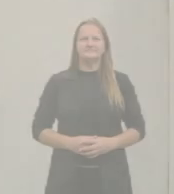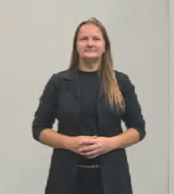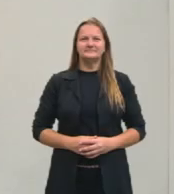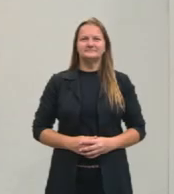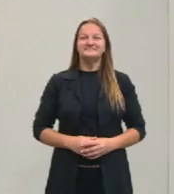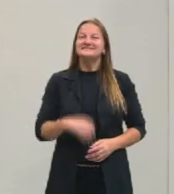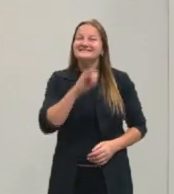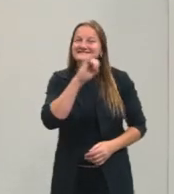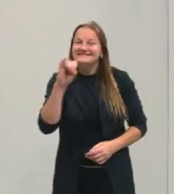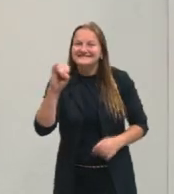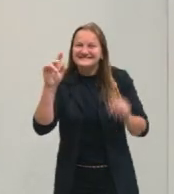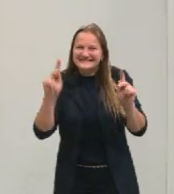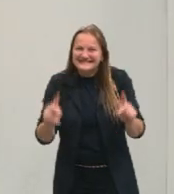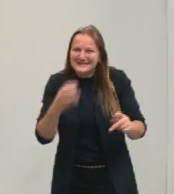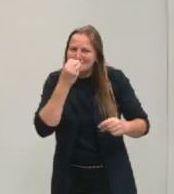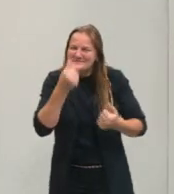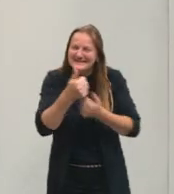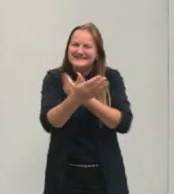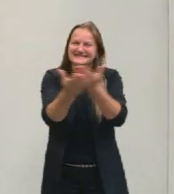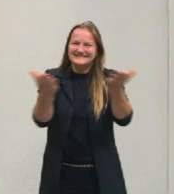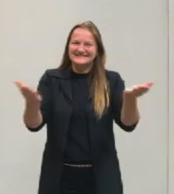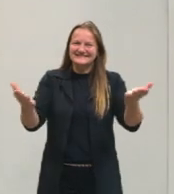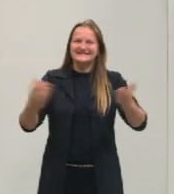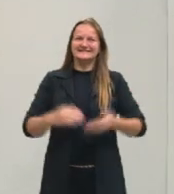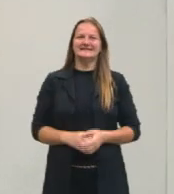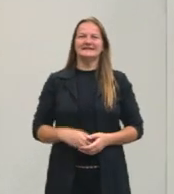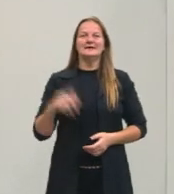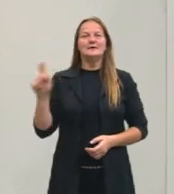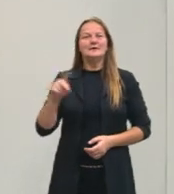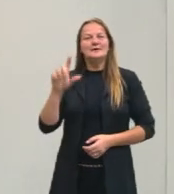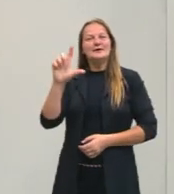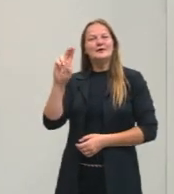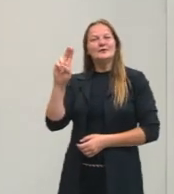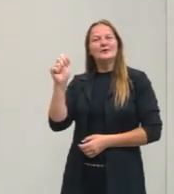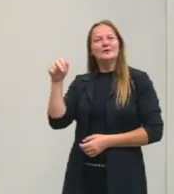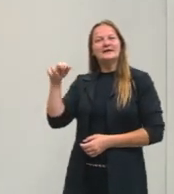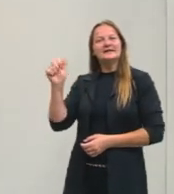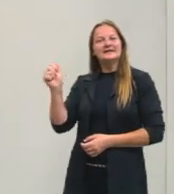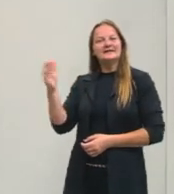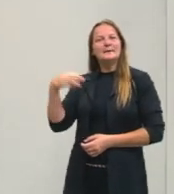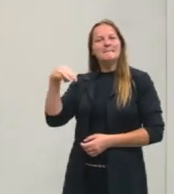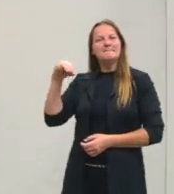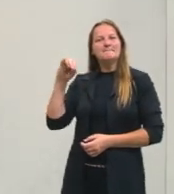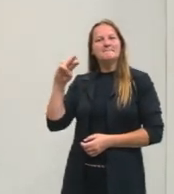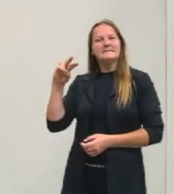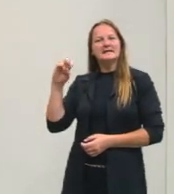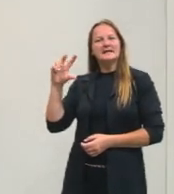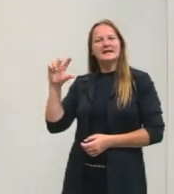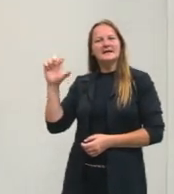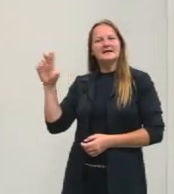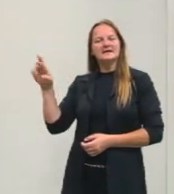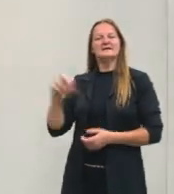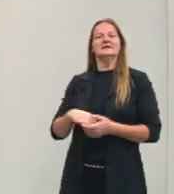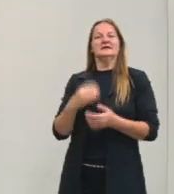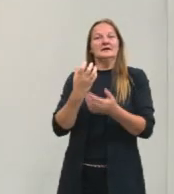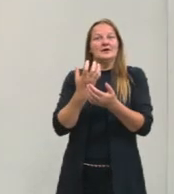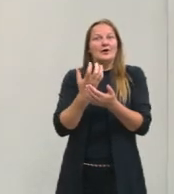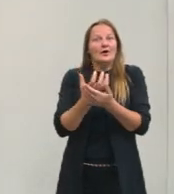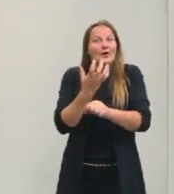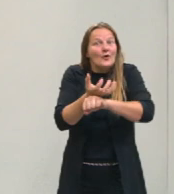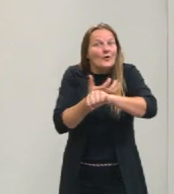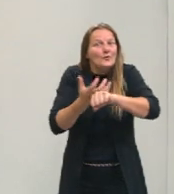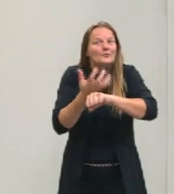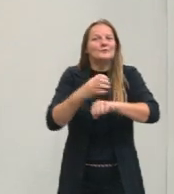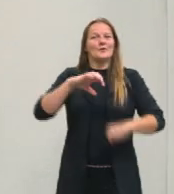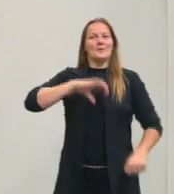E aí pessoal, tudo bem com vocês? Eu sou a professora Luana Miller, trabalho com vocês o componente curricular de língua portuguesa.